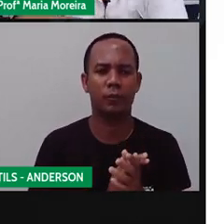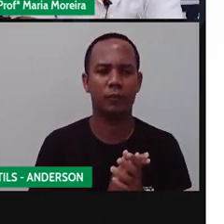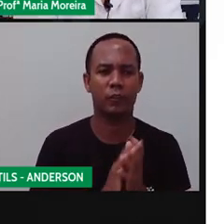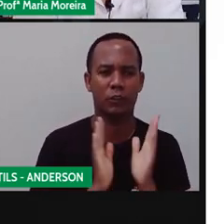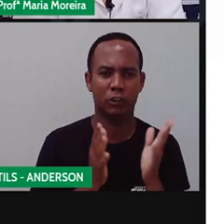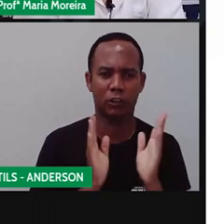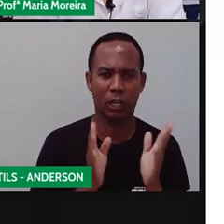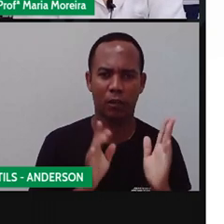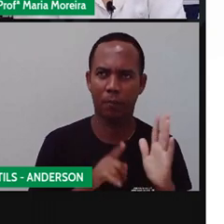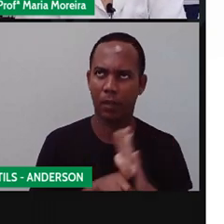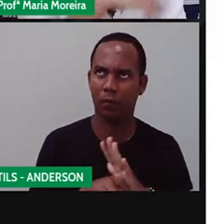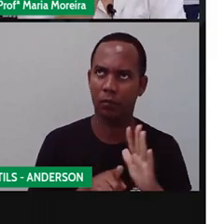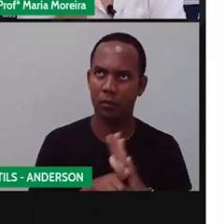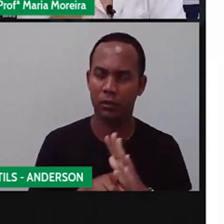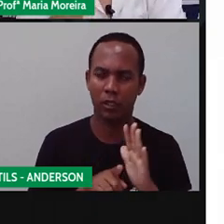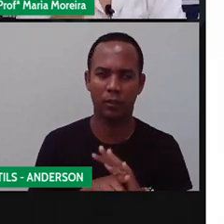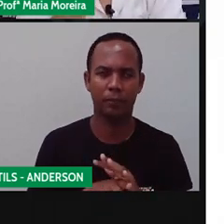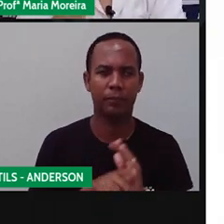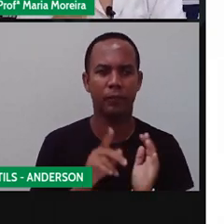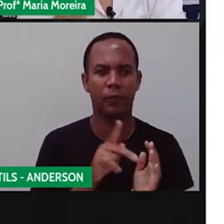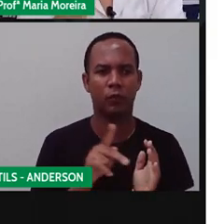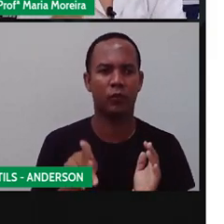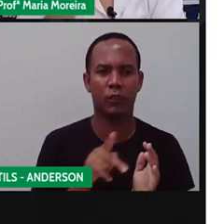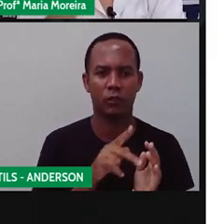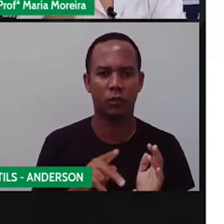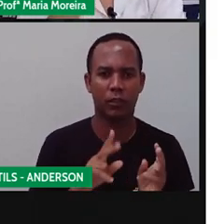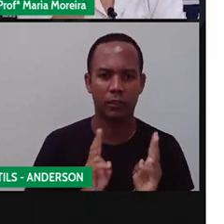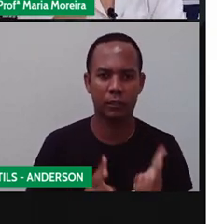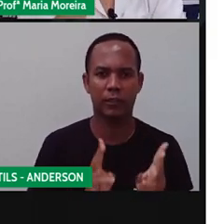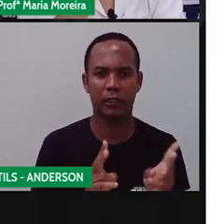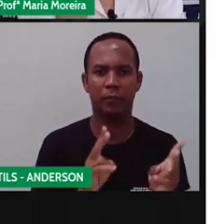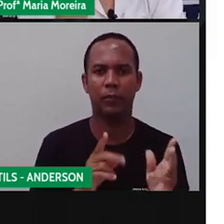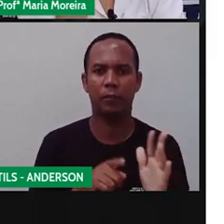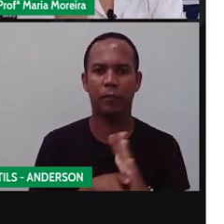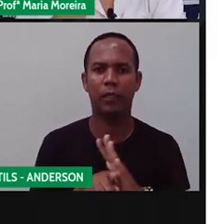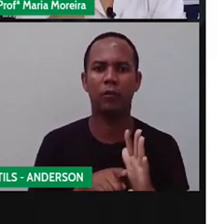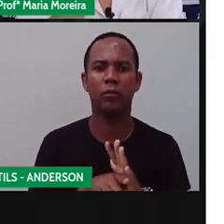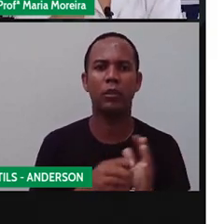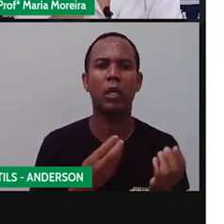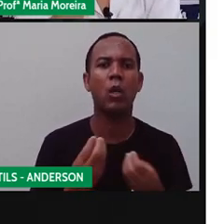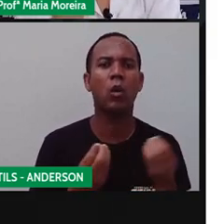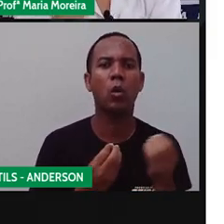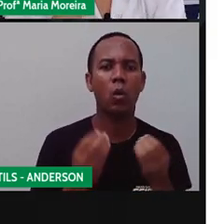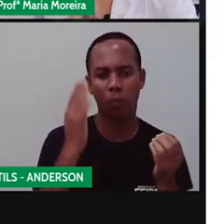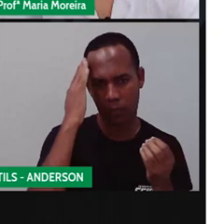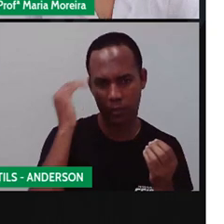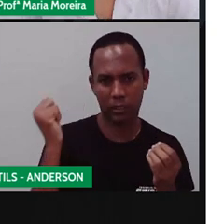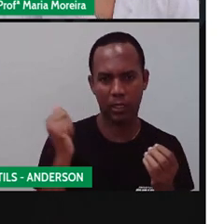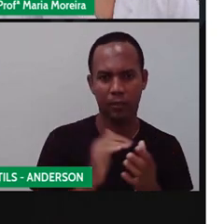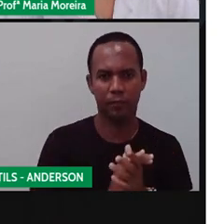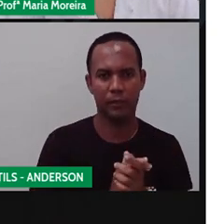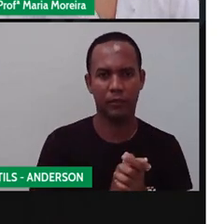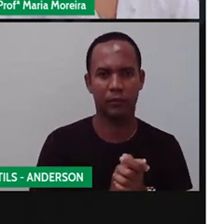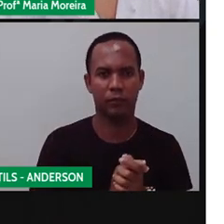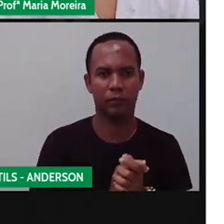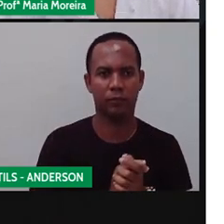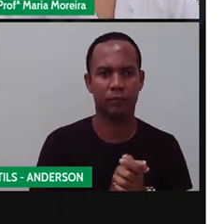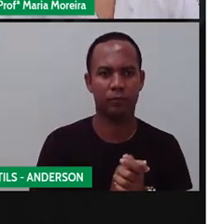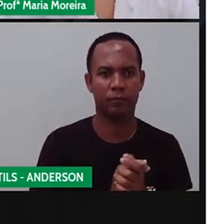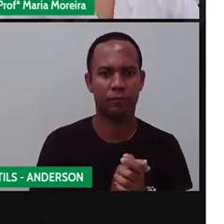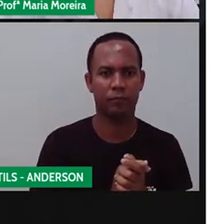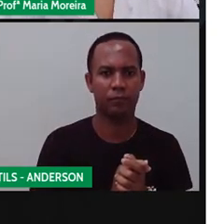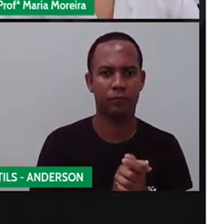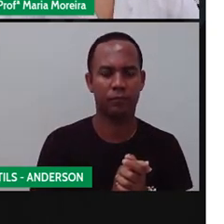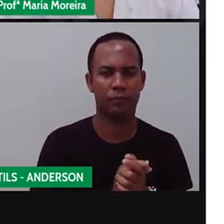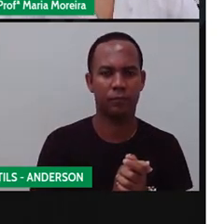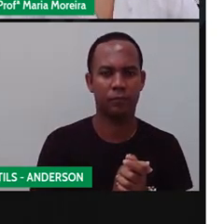questionaram? Porque a próxima sempre se pergunta, poxa, como é que pensaram nisso? Como será que inventaram tal coisa? Vamos lá?